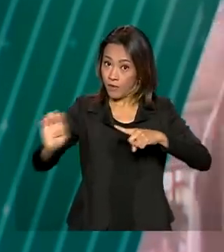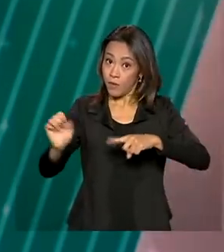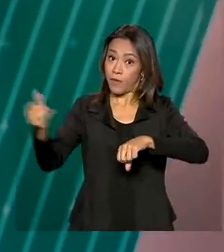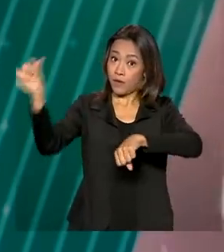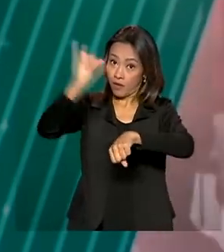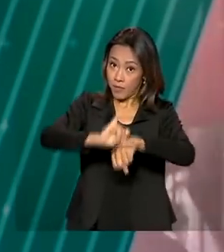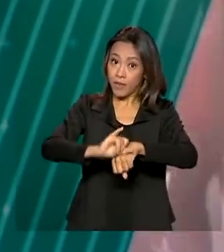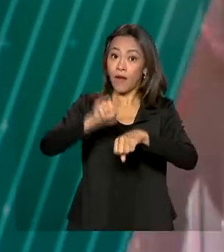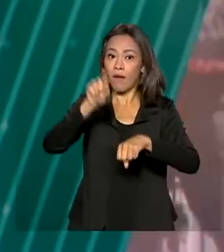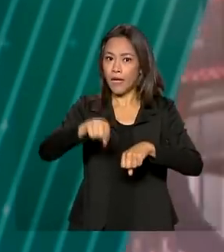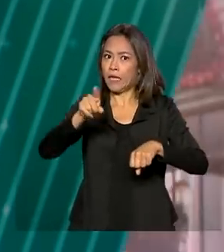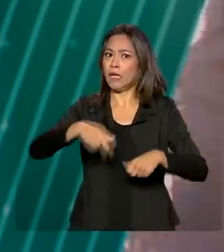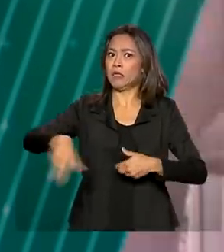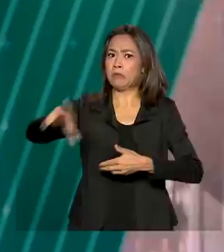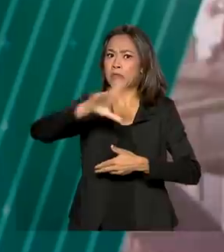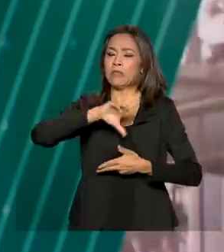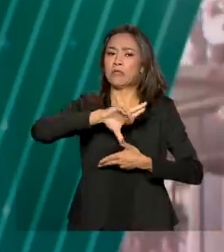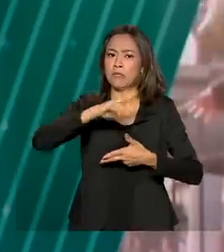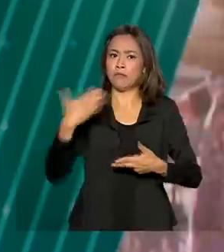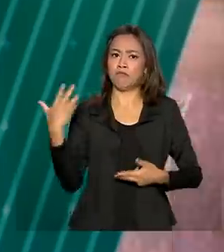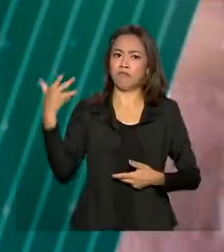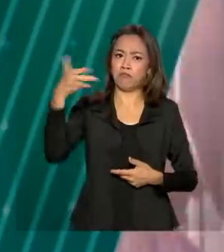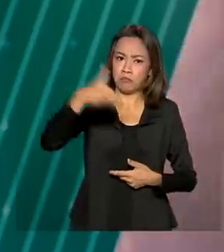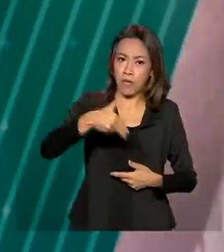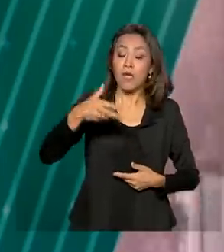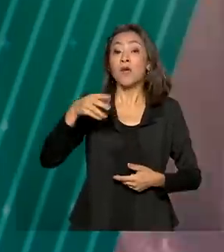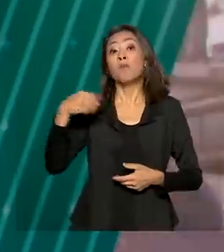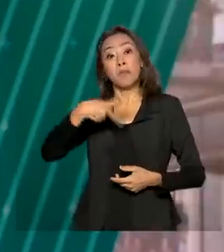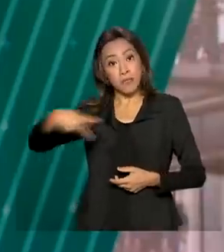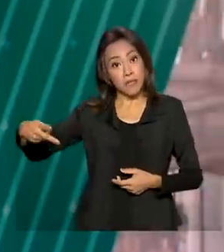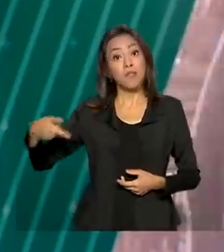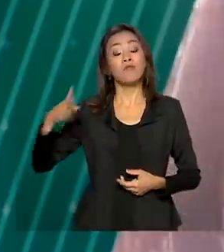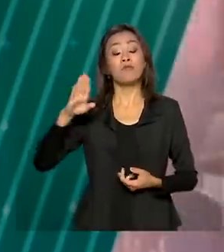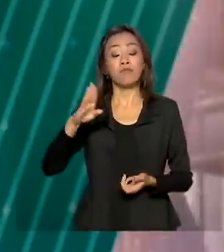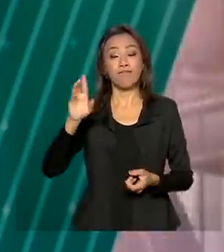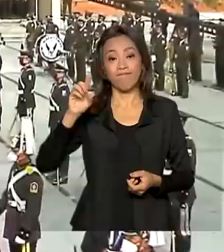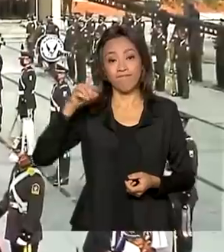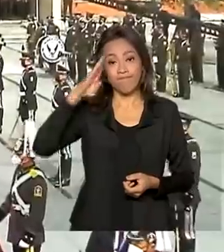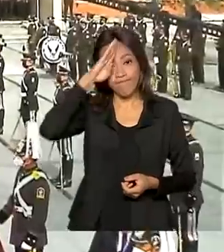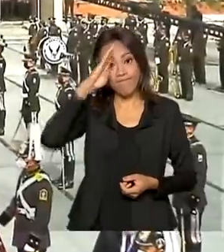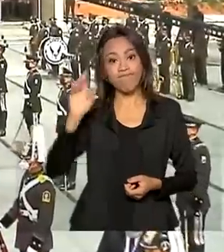Latina e da Europa, entre eles o presidente Jair Bolsonaro, participaram da cerimônia.